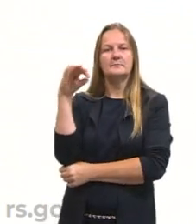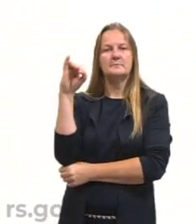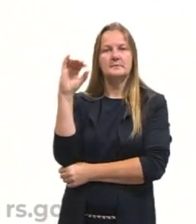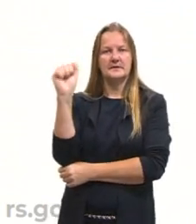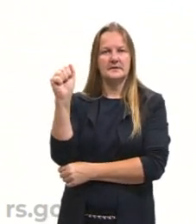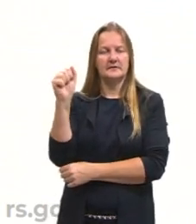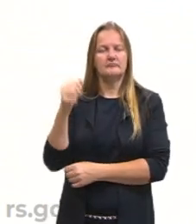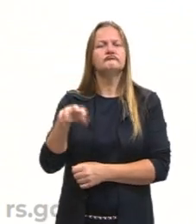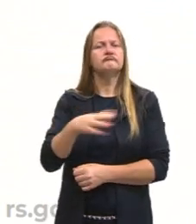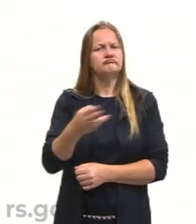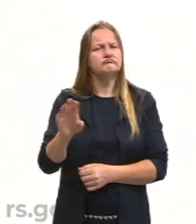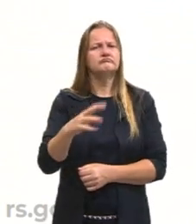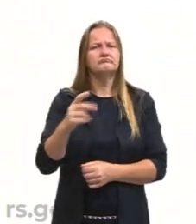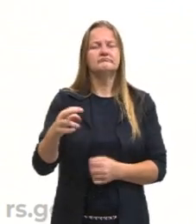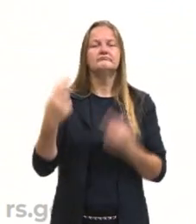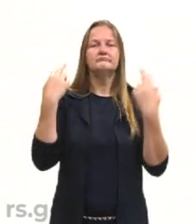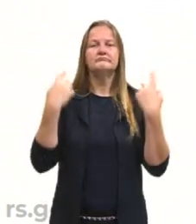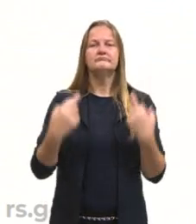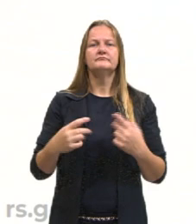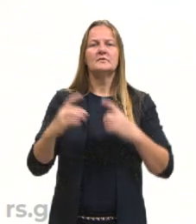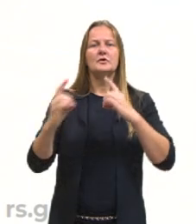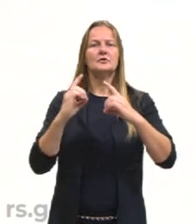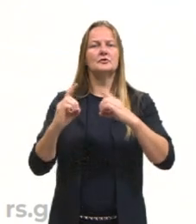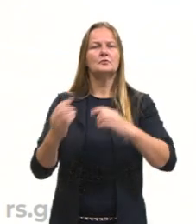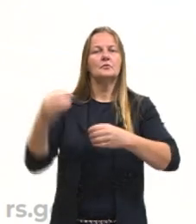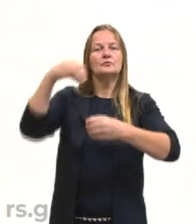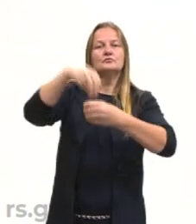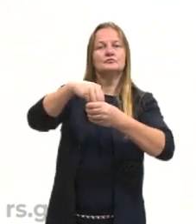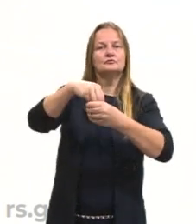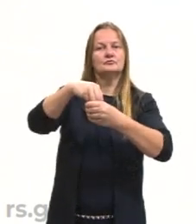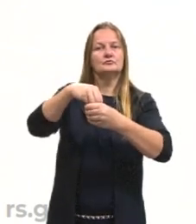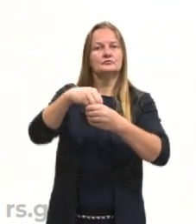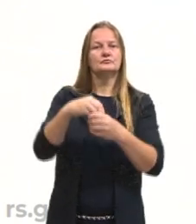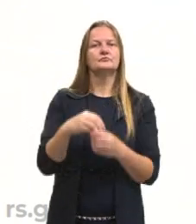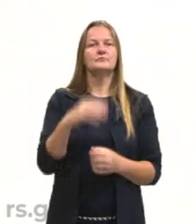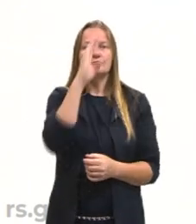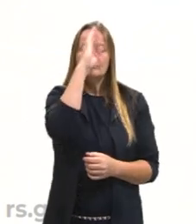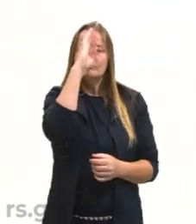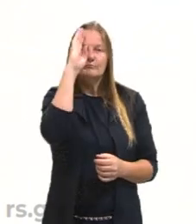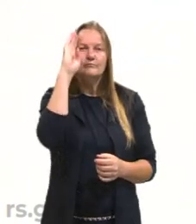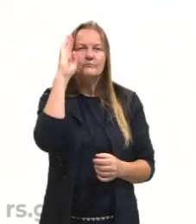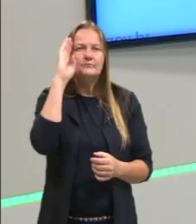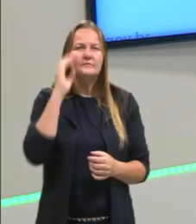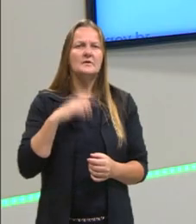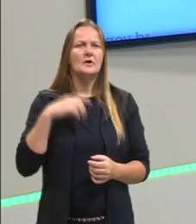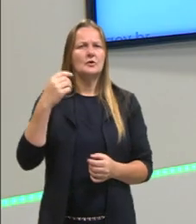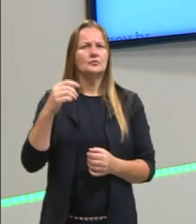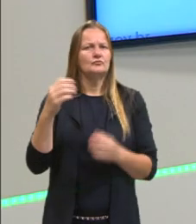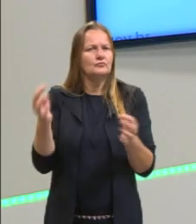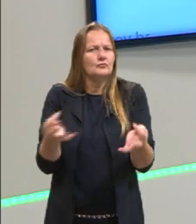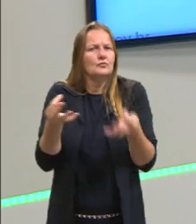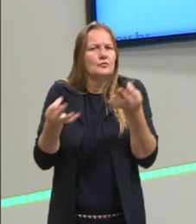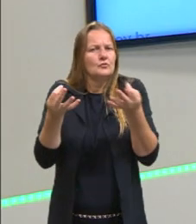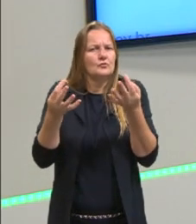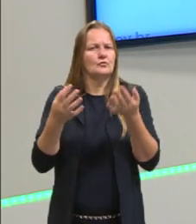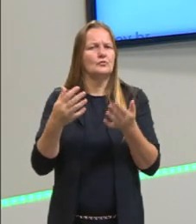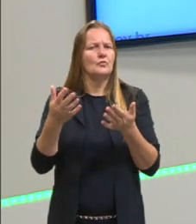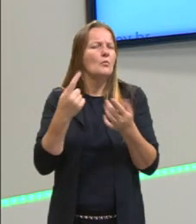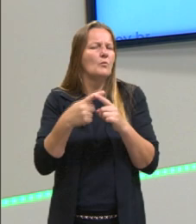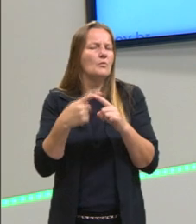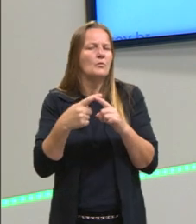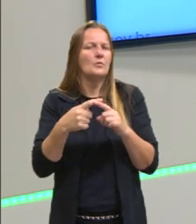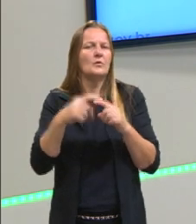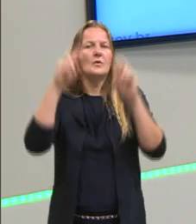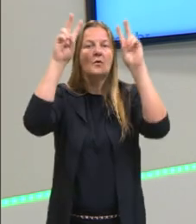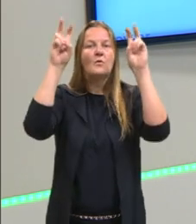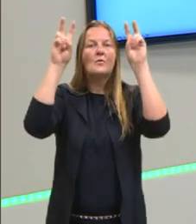falamos, foi debatido na Academia. Esse assunto a Academia tratou, quando nós falamos hoje